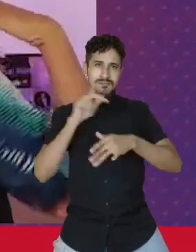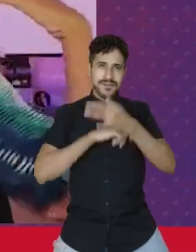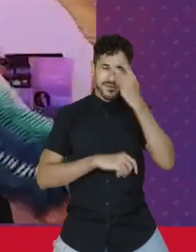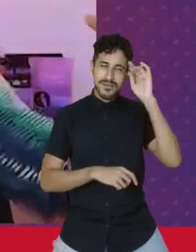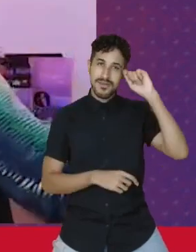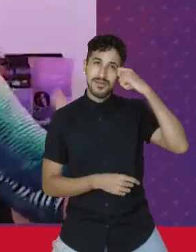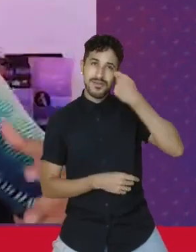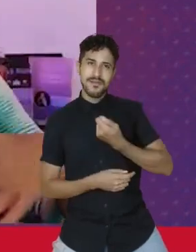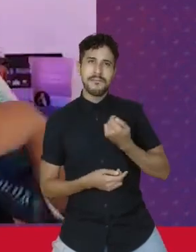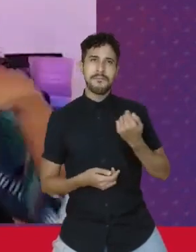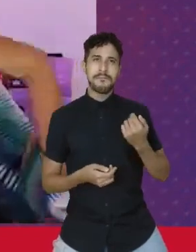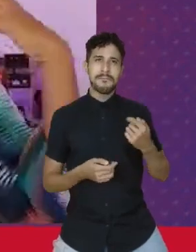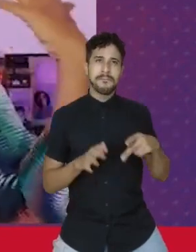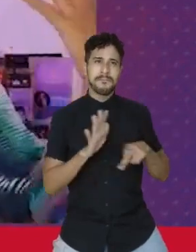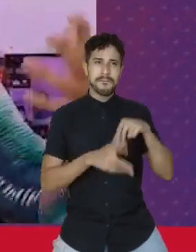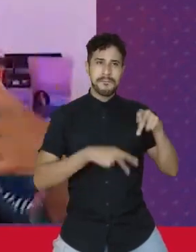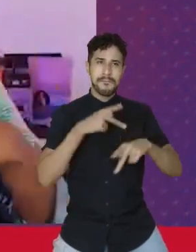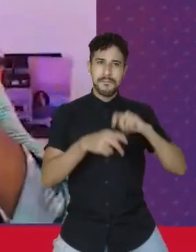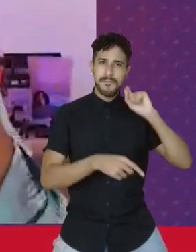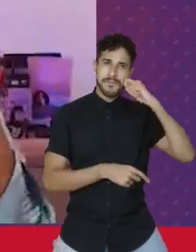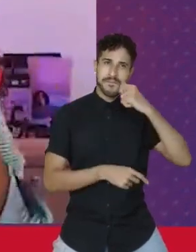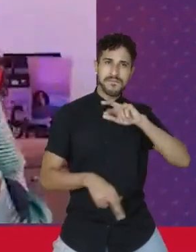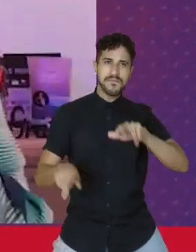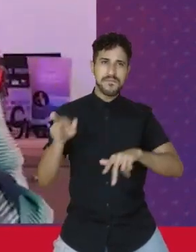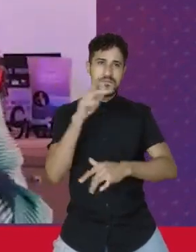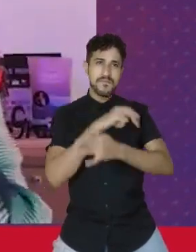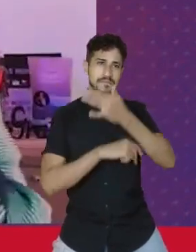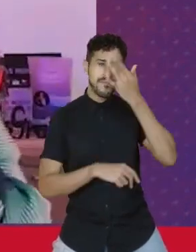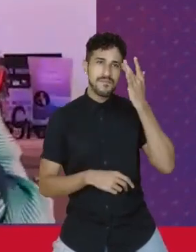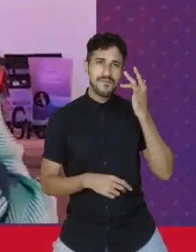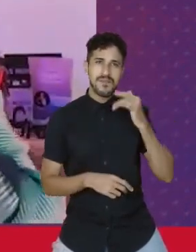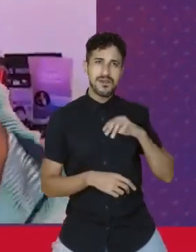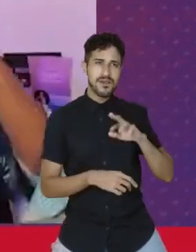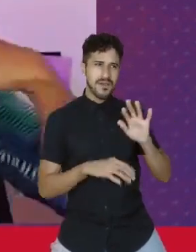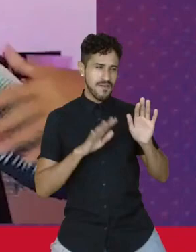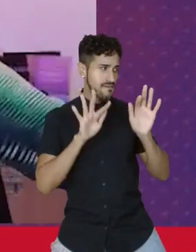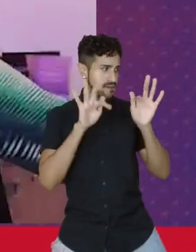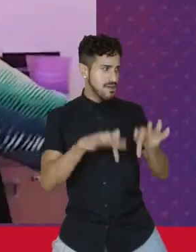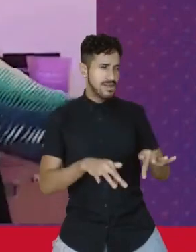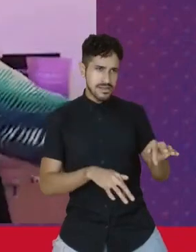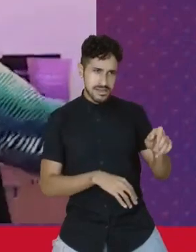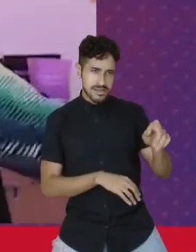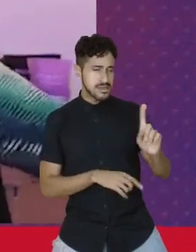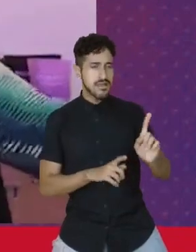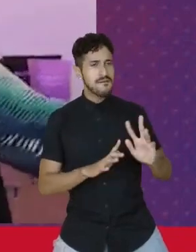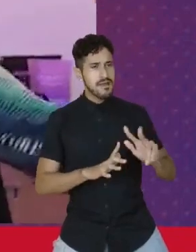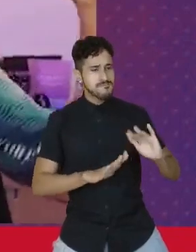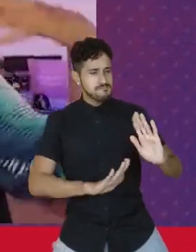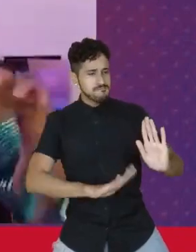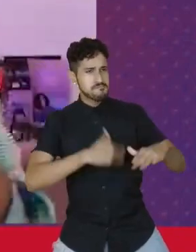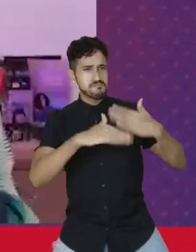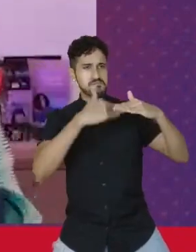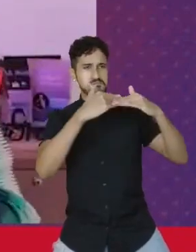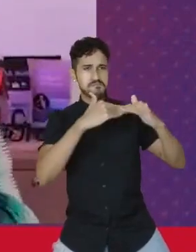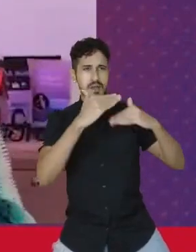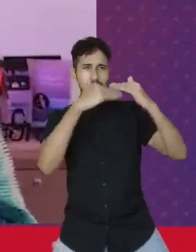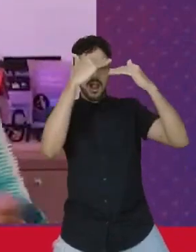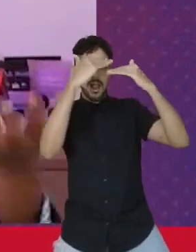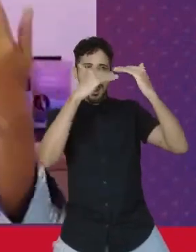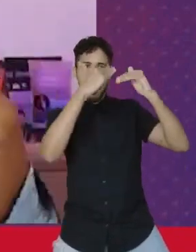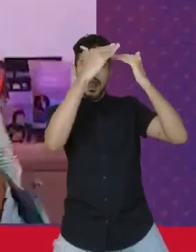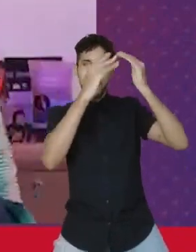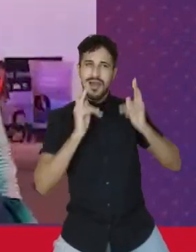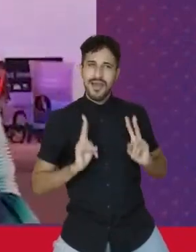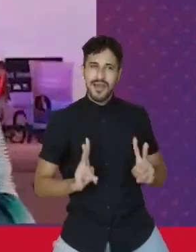ciranda da negritude, uma ciranda que não vai ter fim, que vai crescer, crescer, crescer,